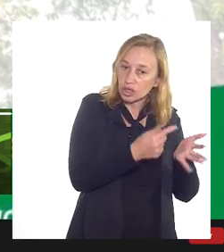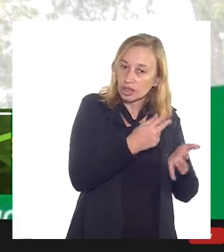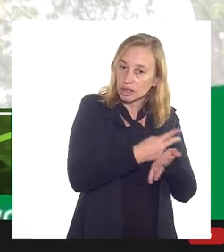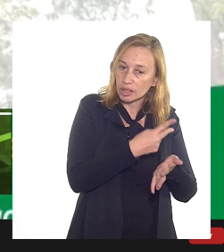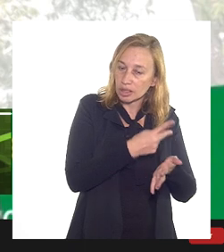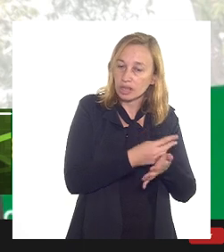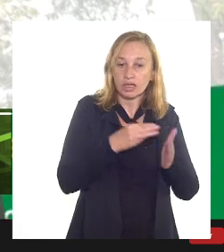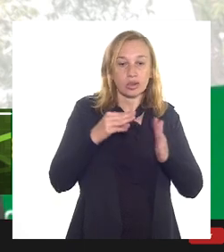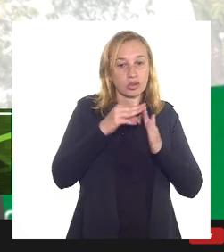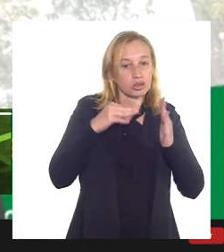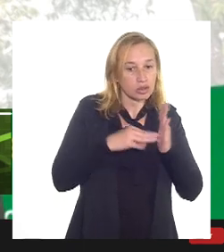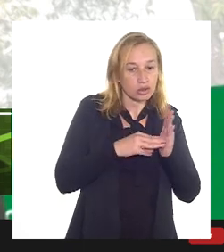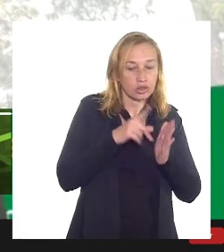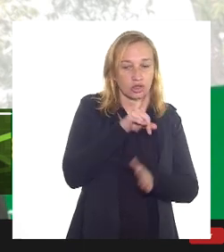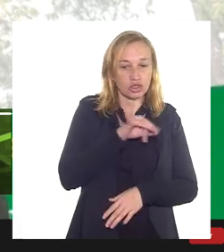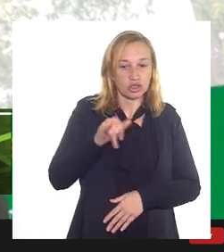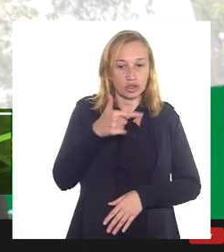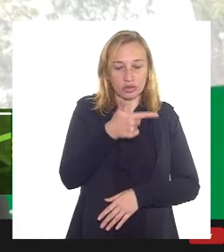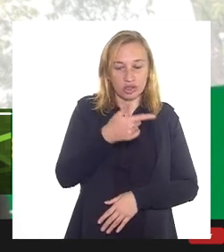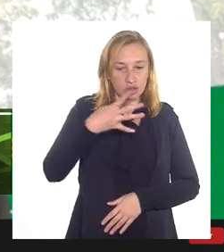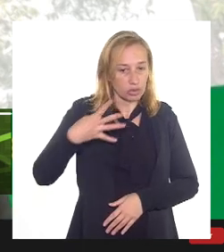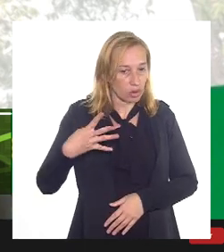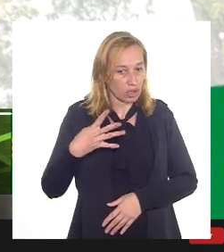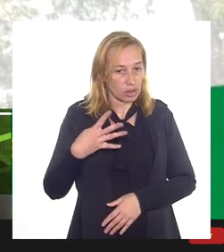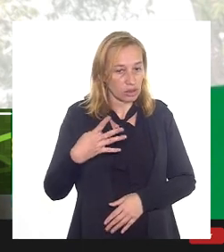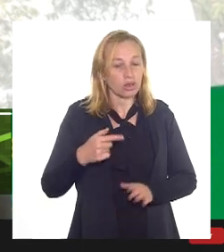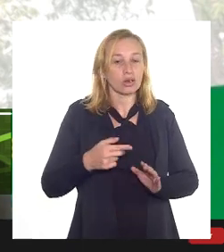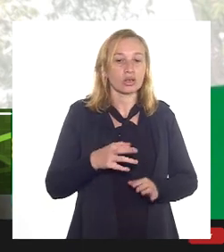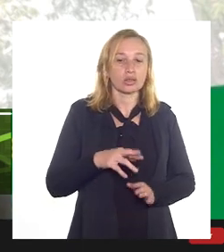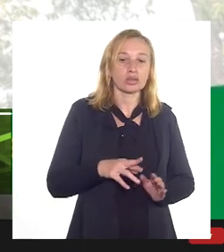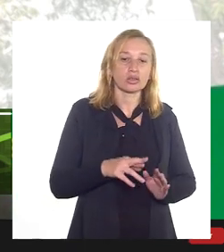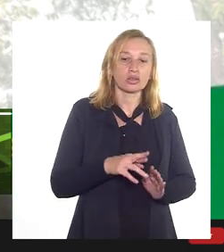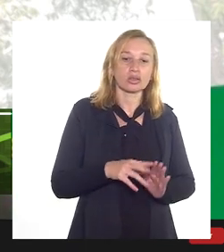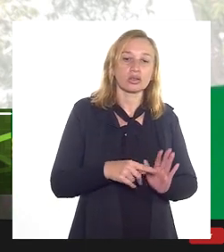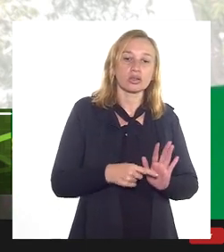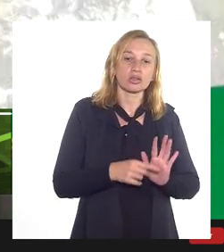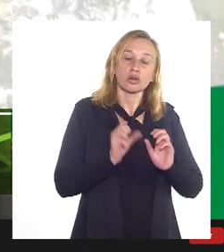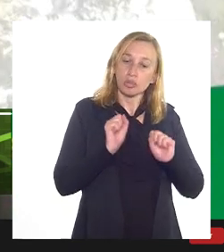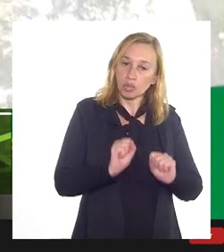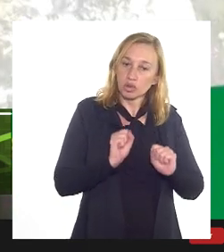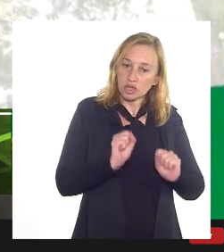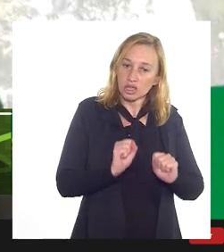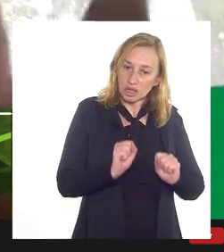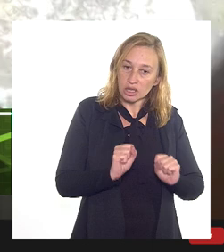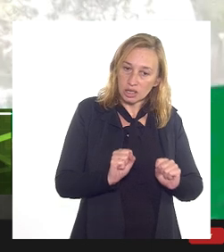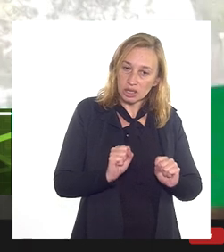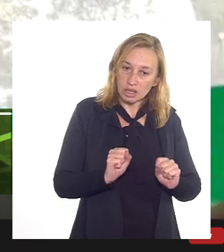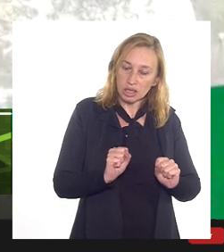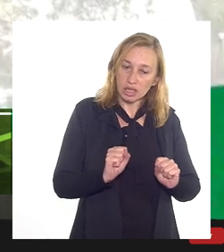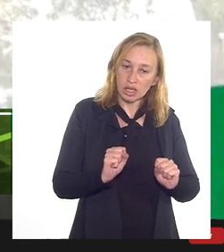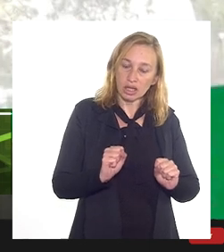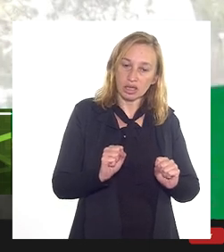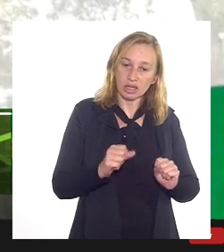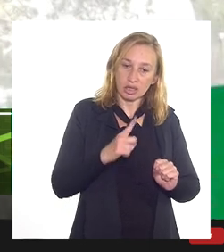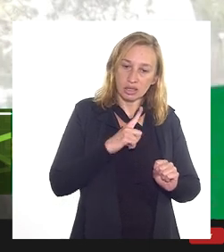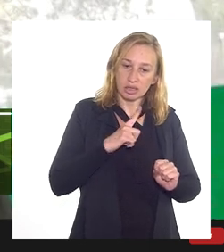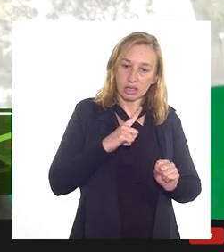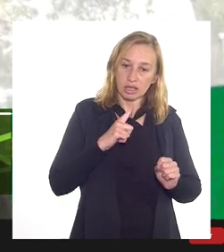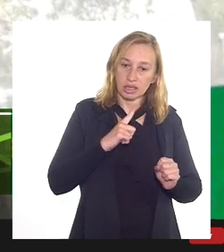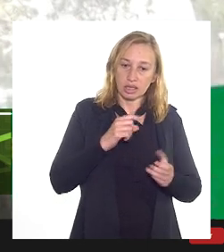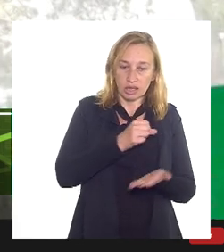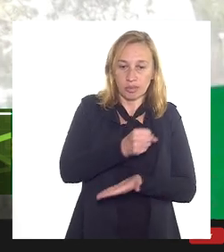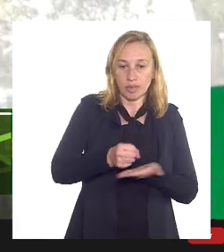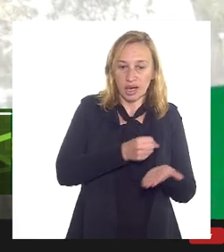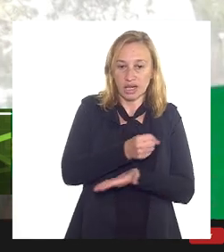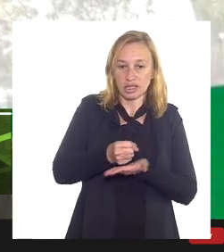metodologia apresentada no dia 24, correspondente a lançamentos que poderiam gerar como base reflexos na